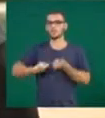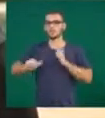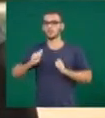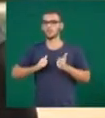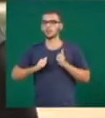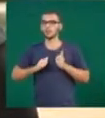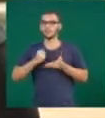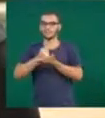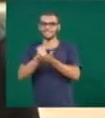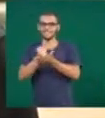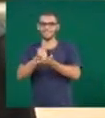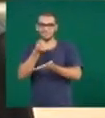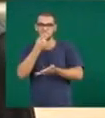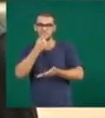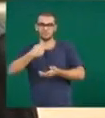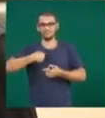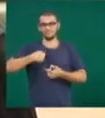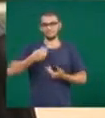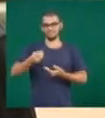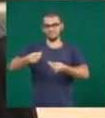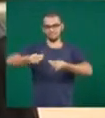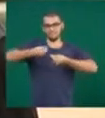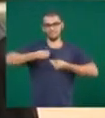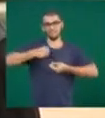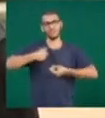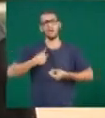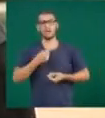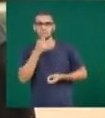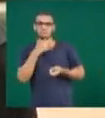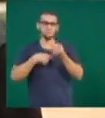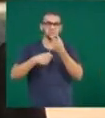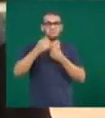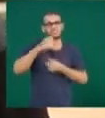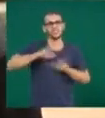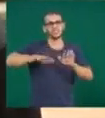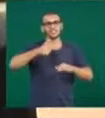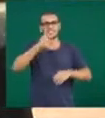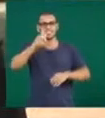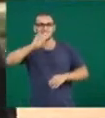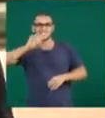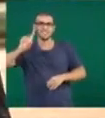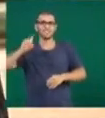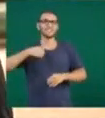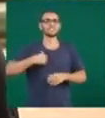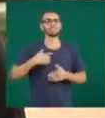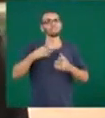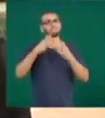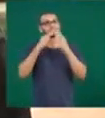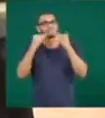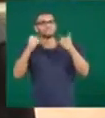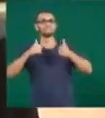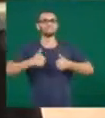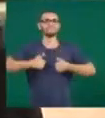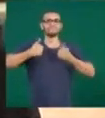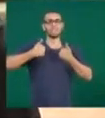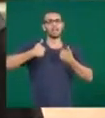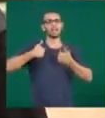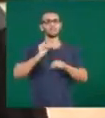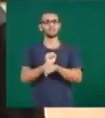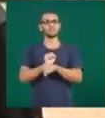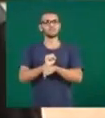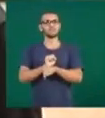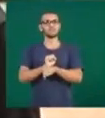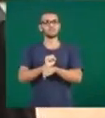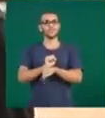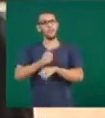antidepressivo para eu tomar. Aí eu tomei por um tempo, ele faz efeito depois de 15 dias. Aí eu fiquei bem e parava. Mas aí toda vez eu ficava bem e parava.